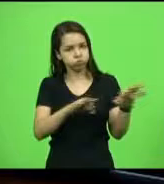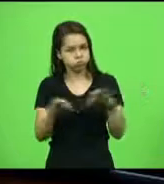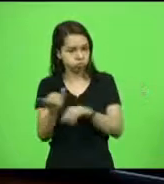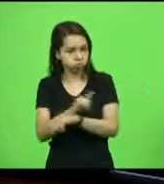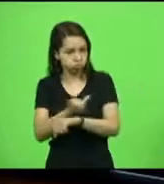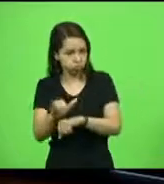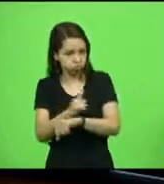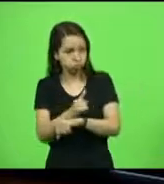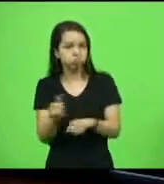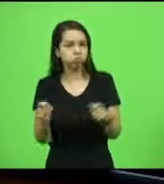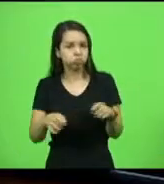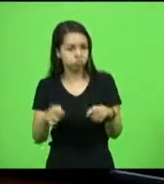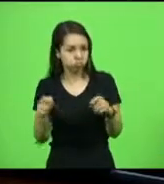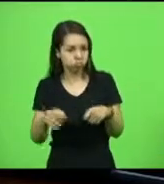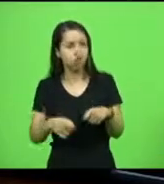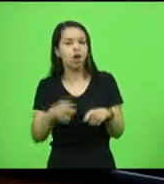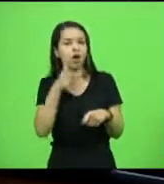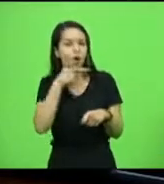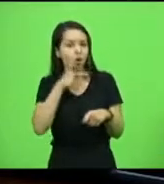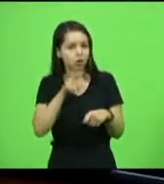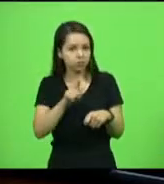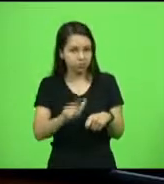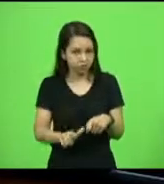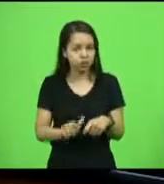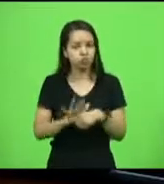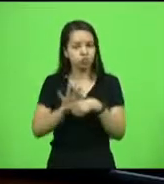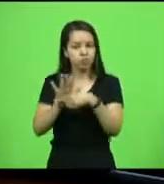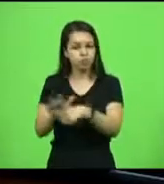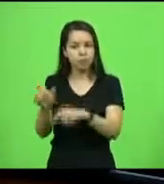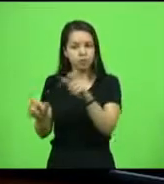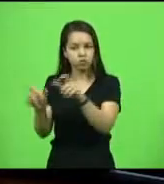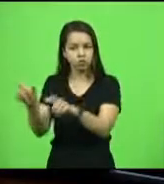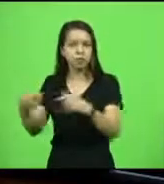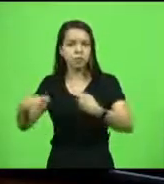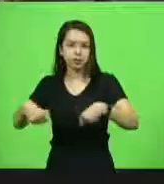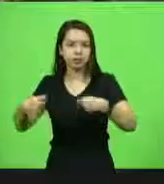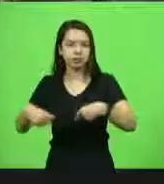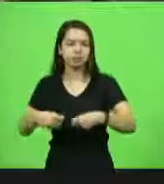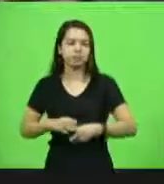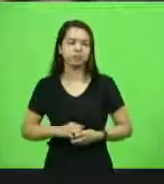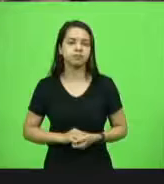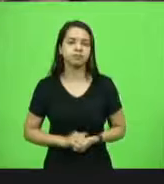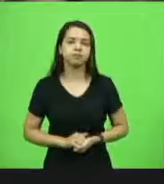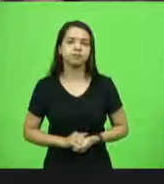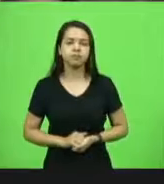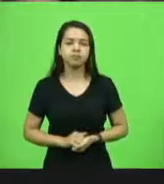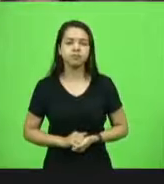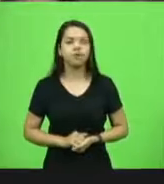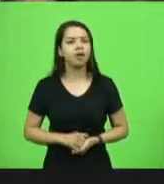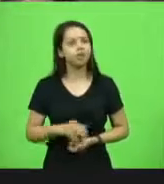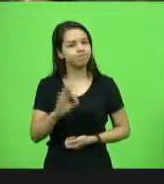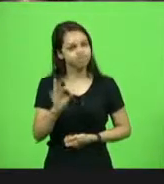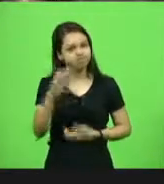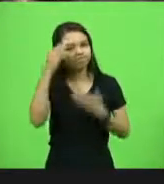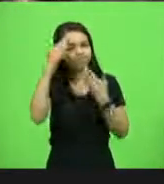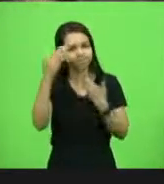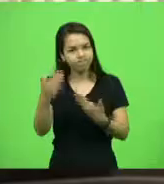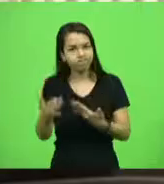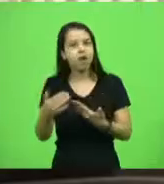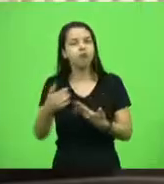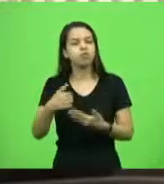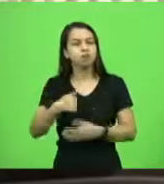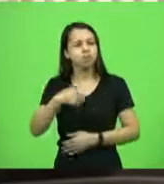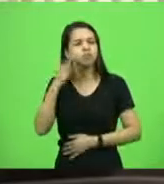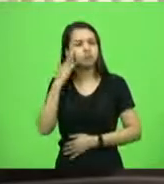razoável e acontento de quem mais precisa. Obrigado, deputada. Eu tenho absoluta certeza que a V. Exª tem razão